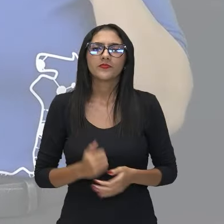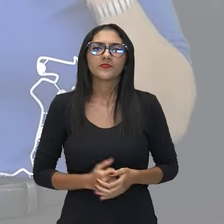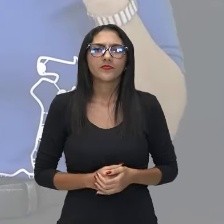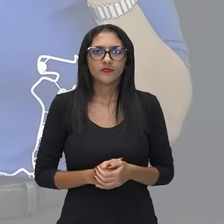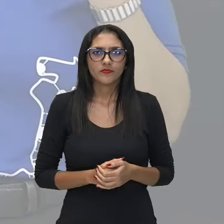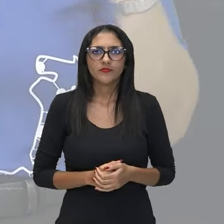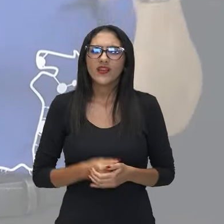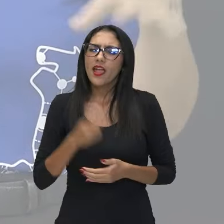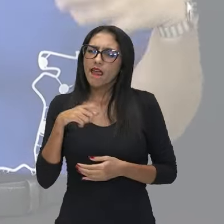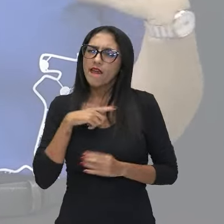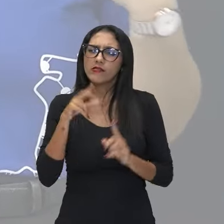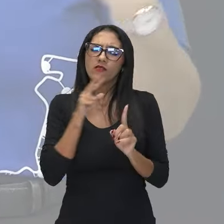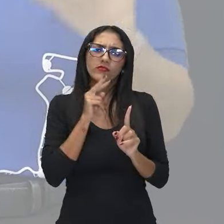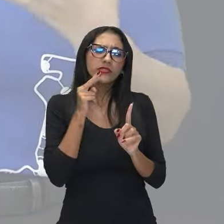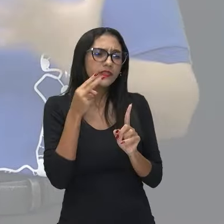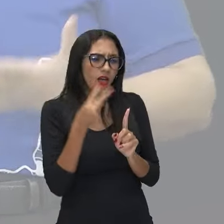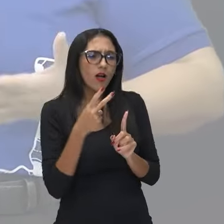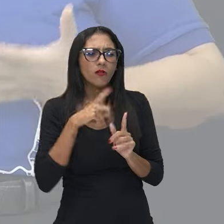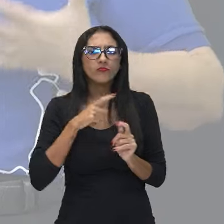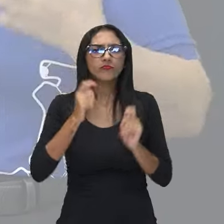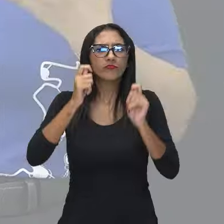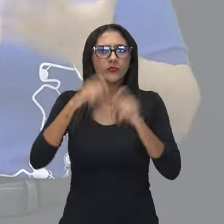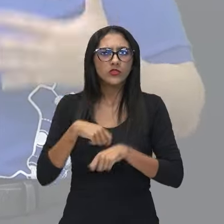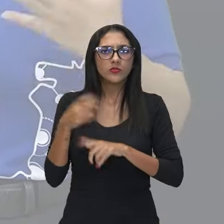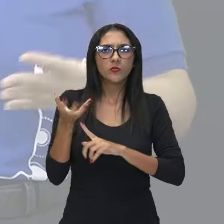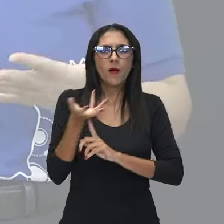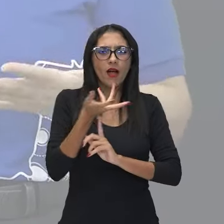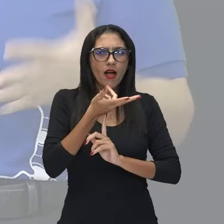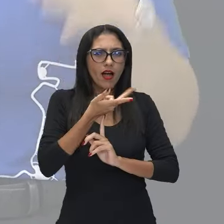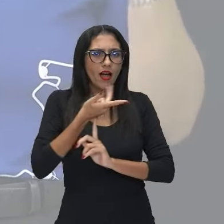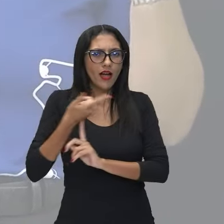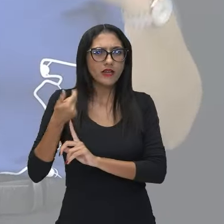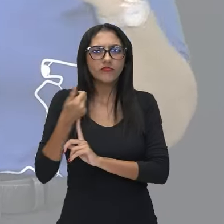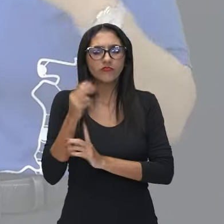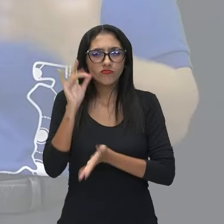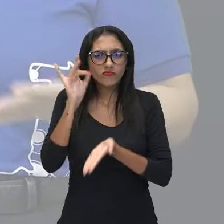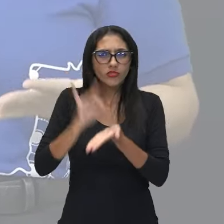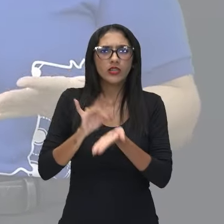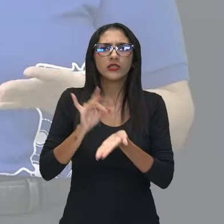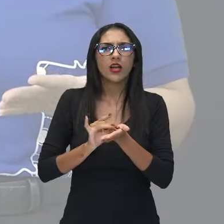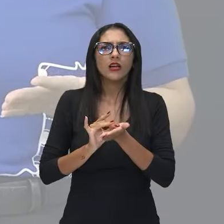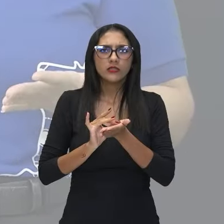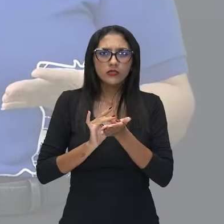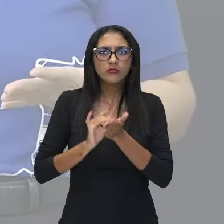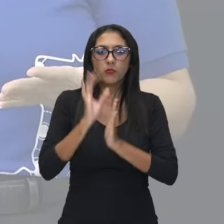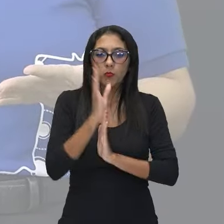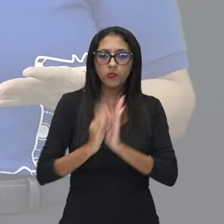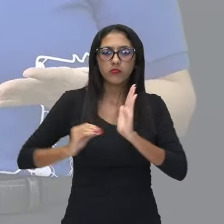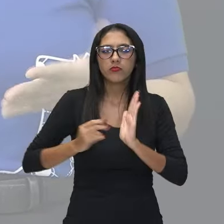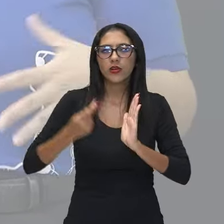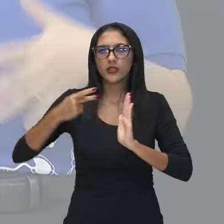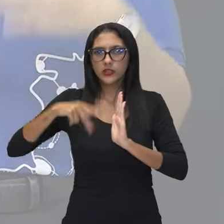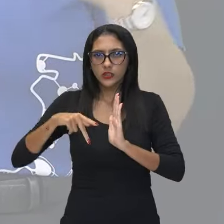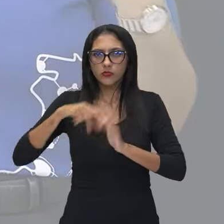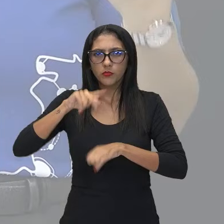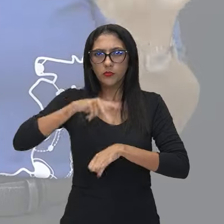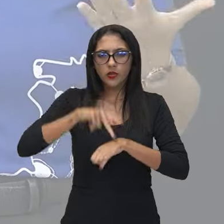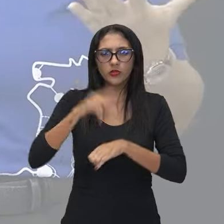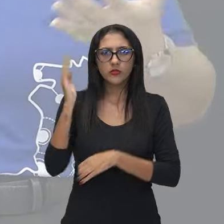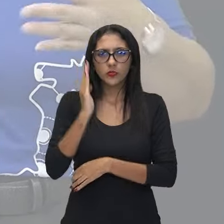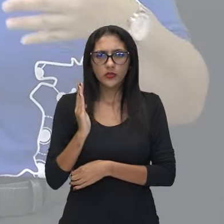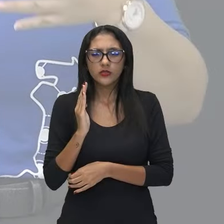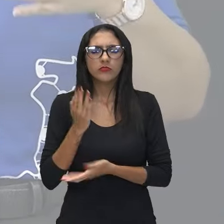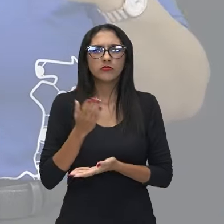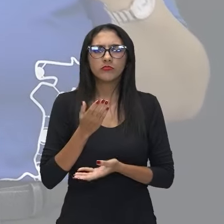que era necessário fazer uma arte realmente embasada na cultura nacional, como é que ele ia